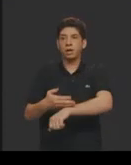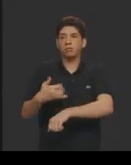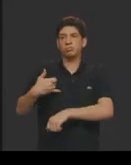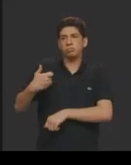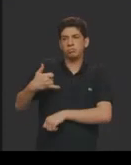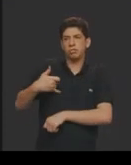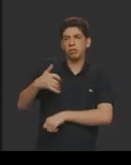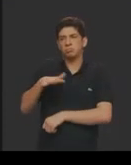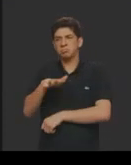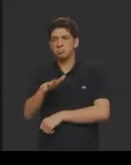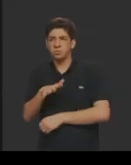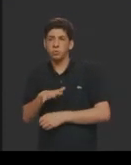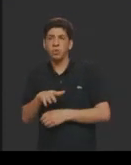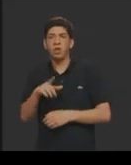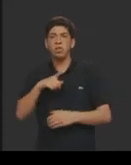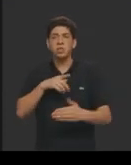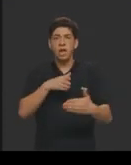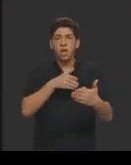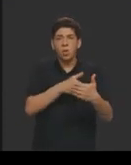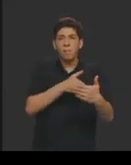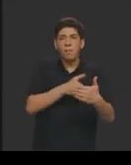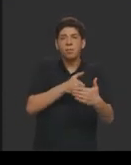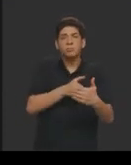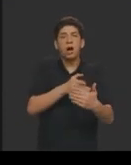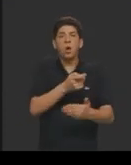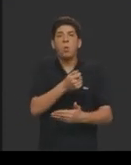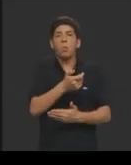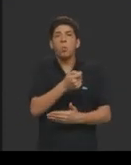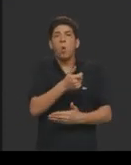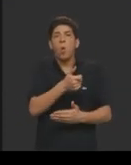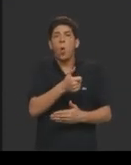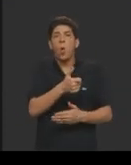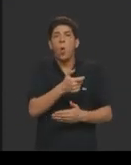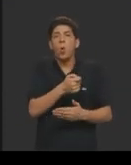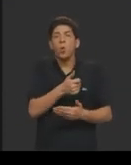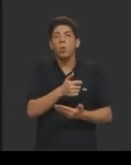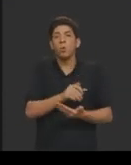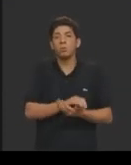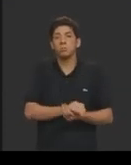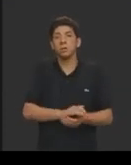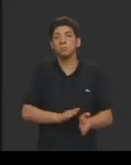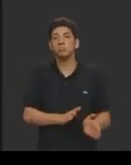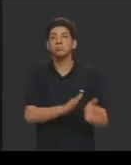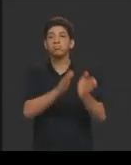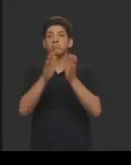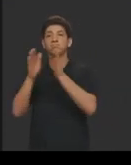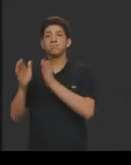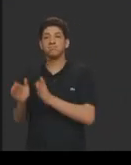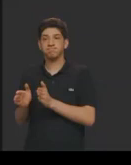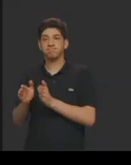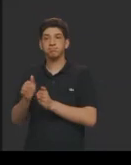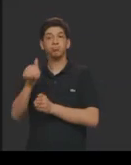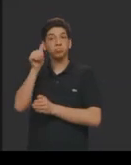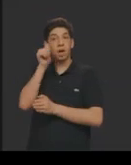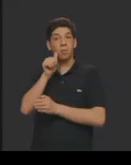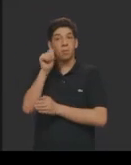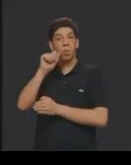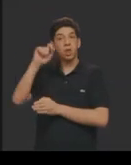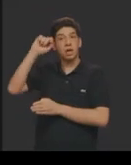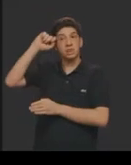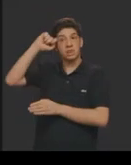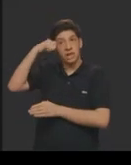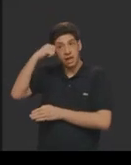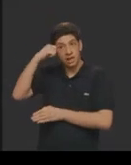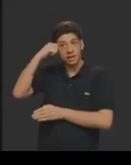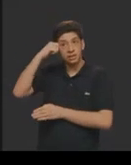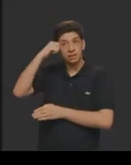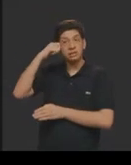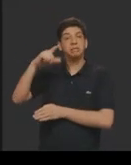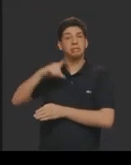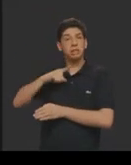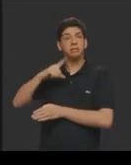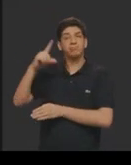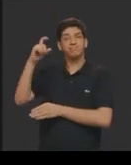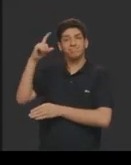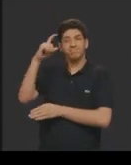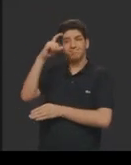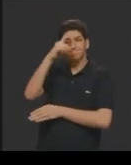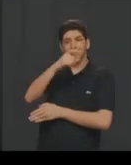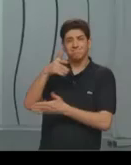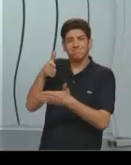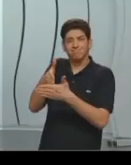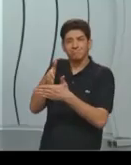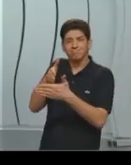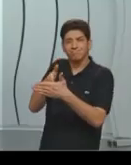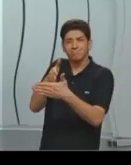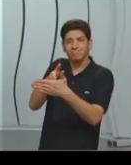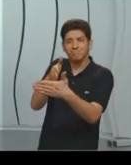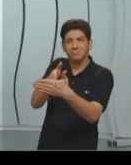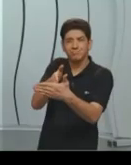obstáculos, né? Já uma mulher negra na sociedade, gente vai observar que ela vai ter muitas dificuldades. E eu estou falando aqui de processos que a